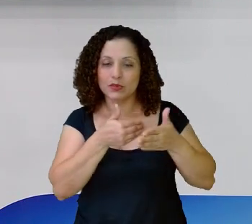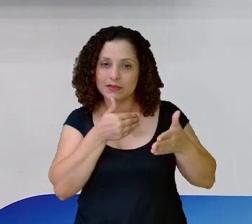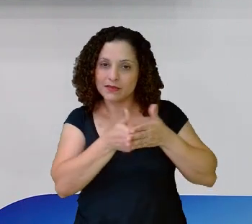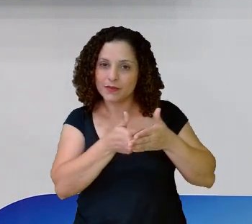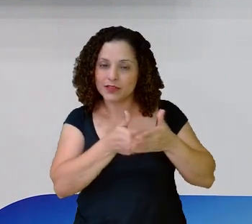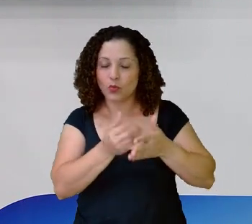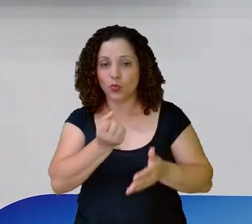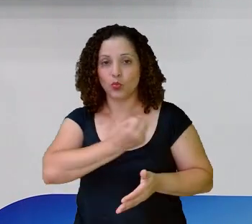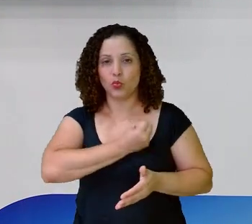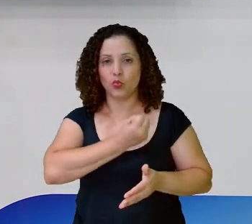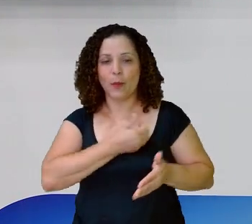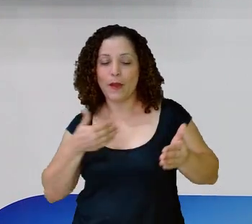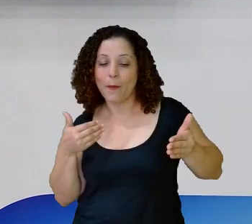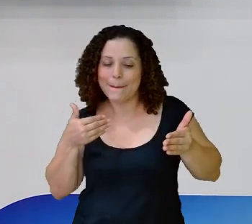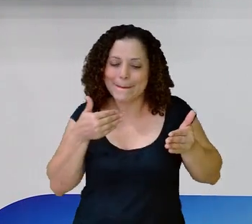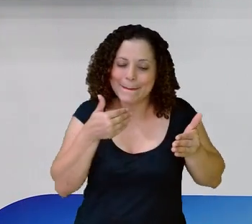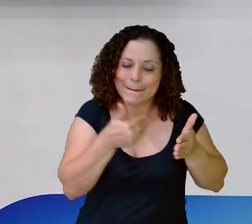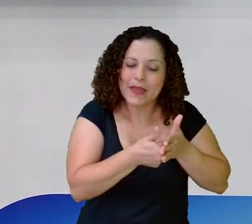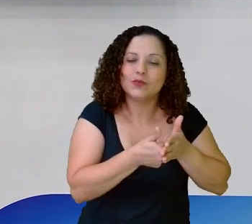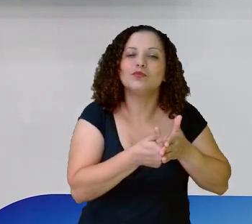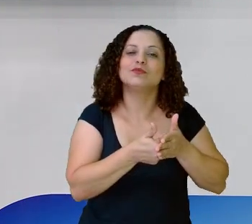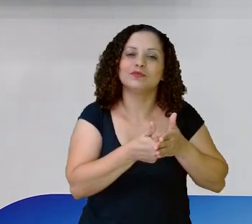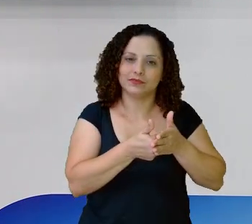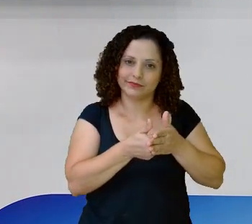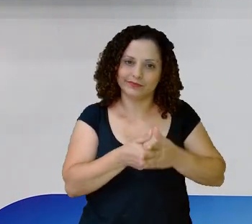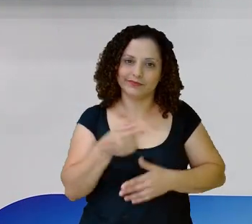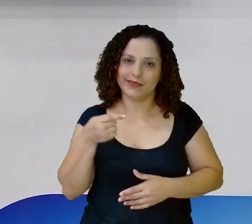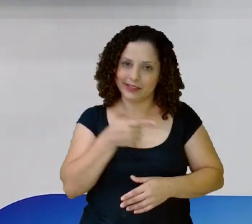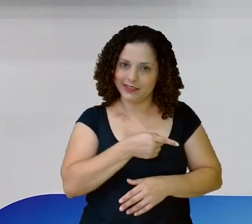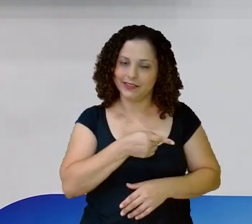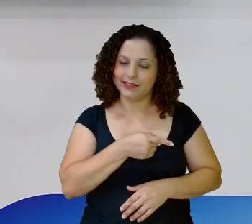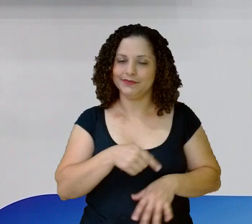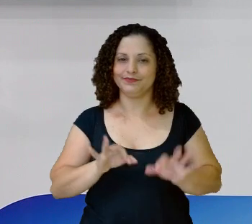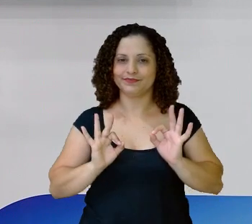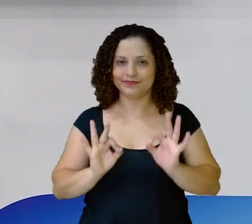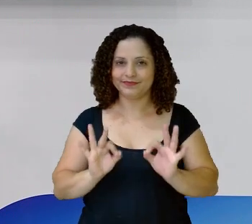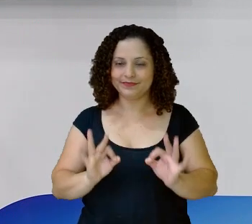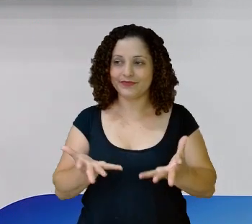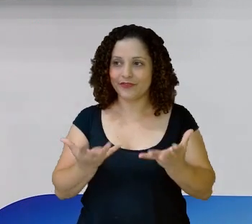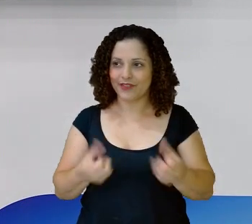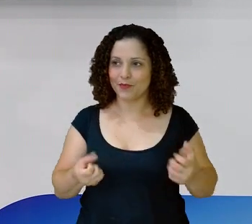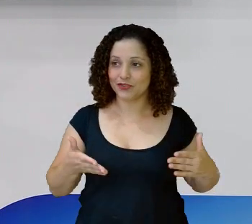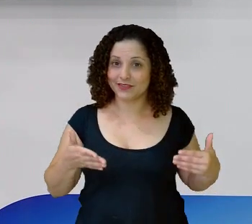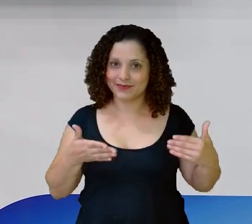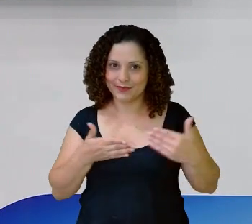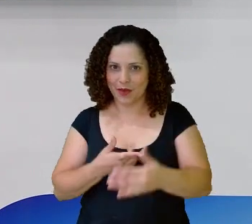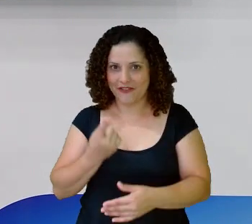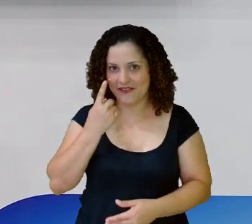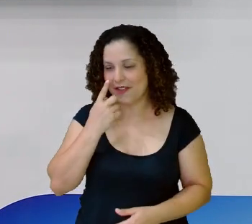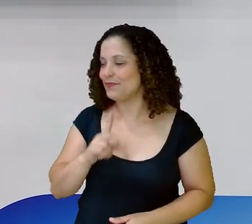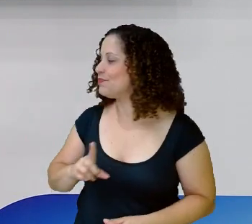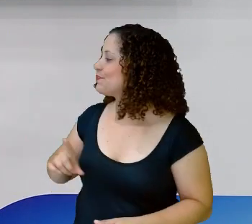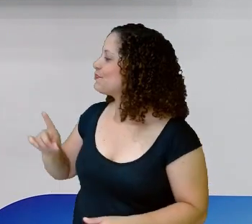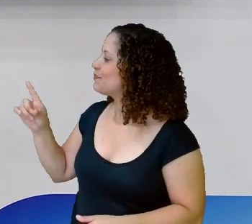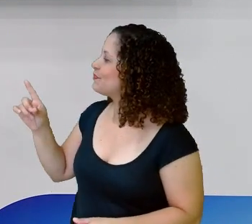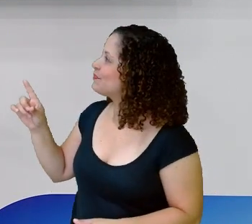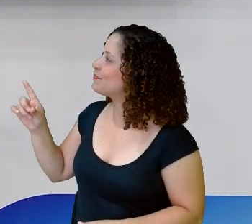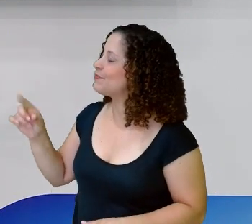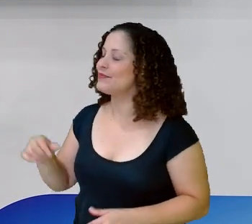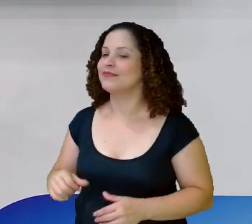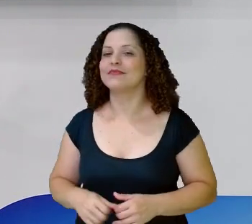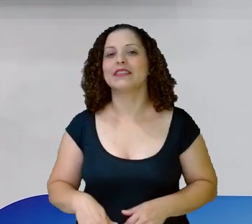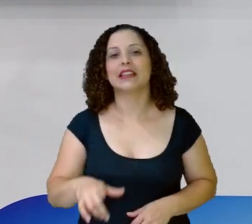É o número que chega Mais perto Daquele Compreenderam? Mas vamos embora E olha aqui Outra